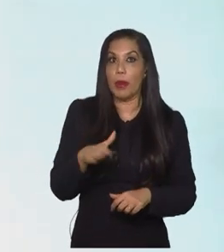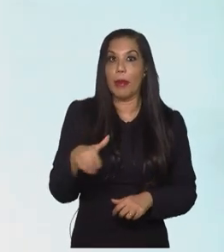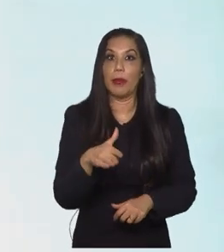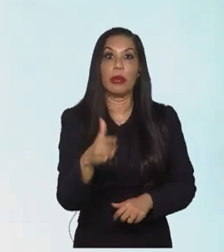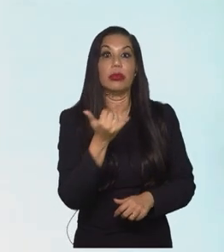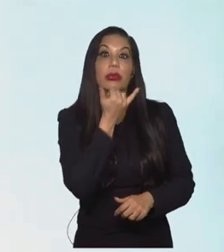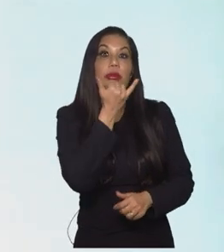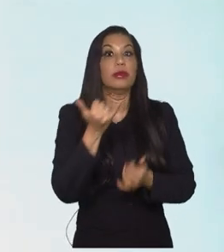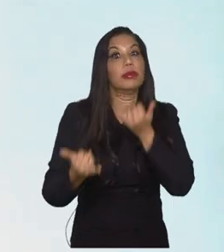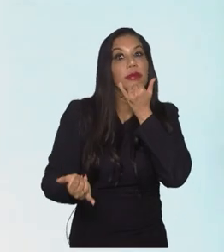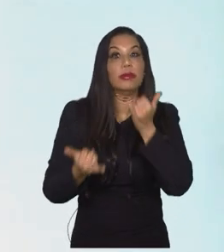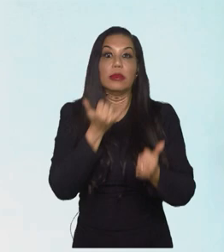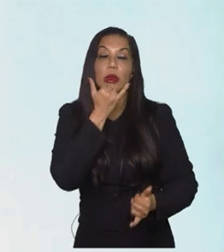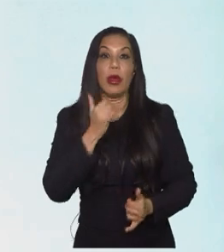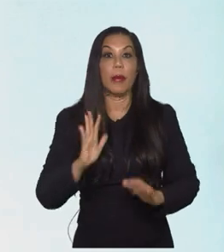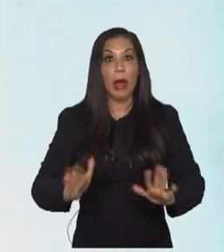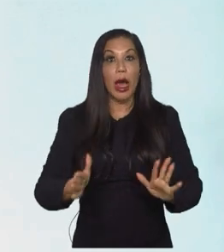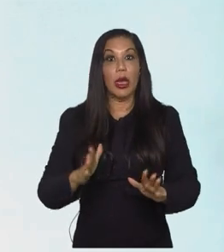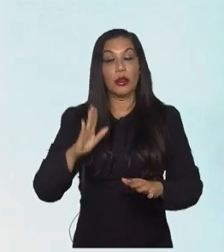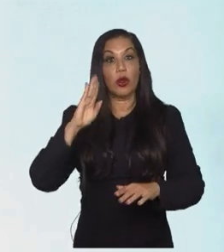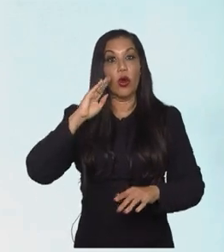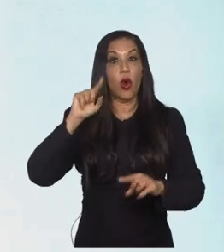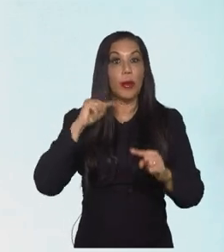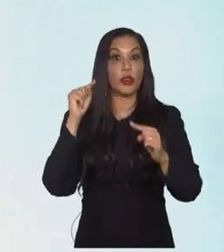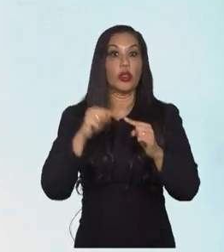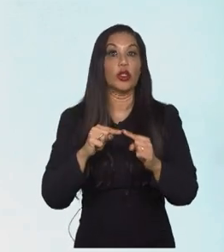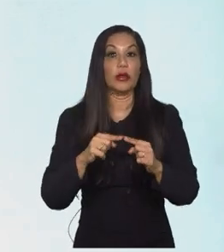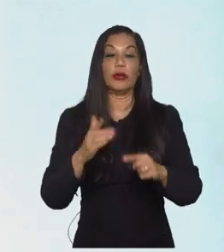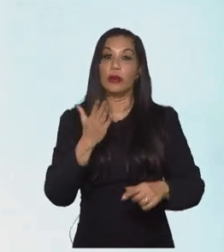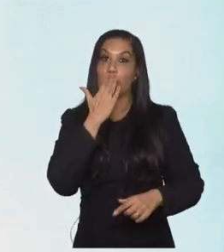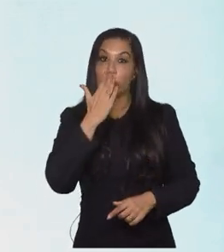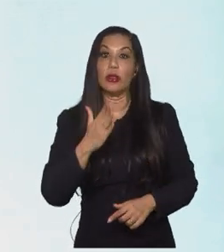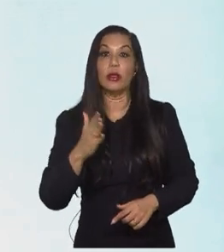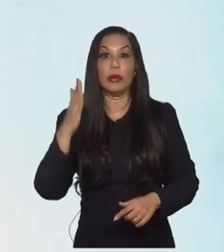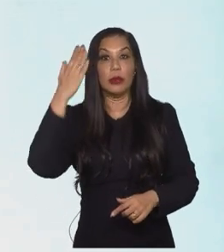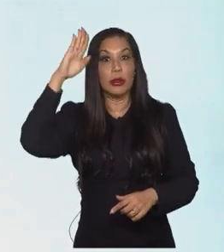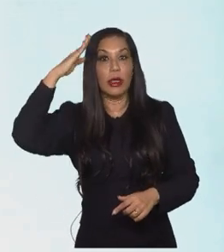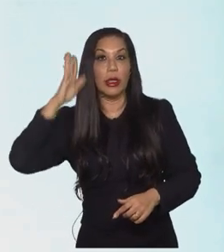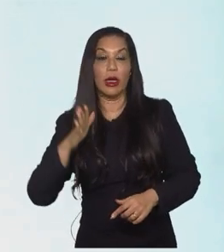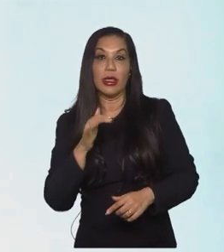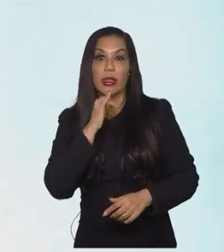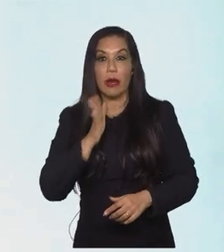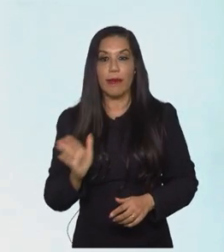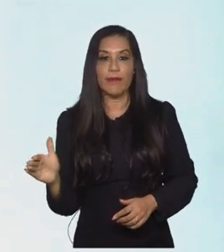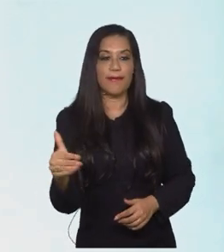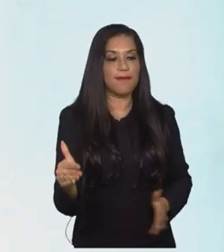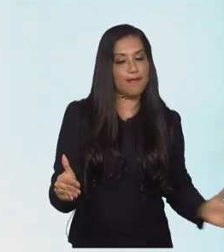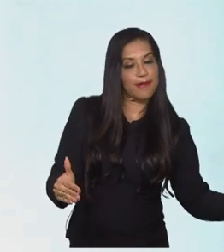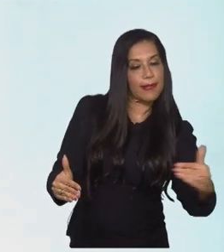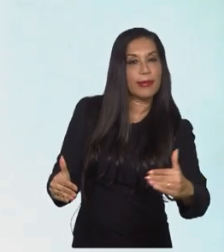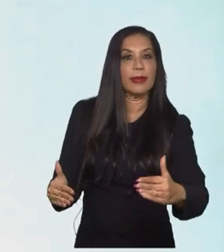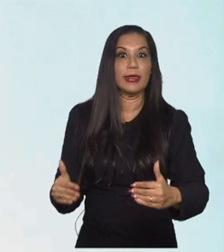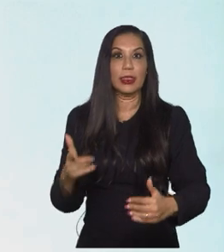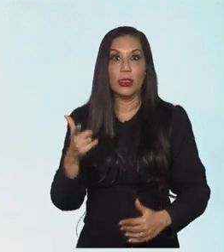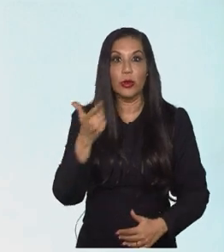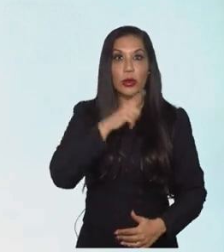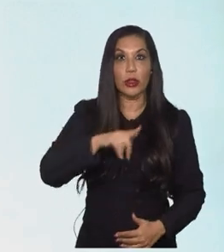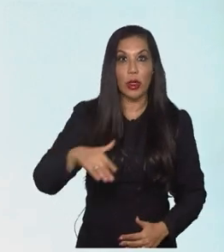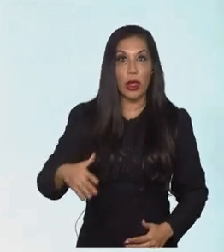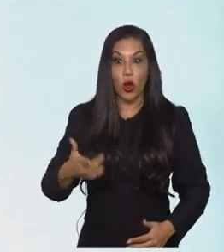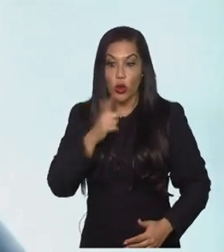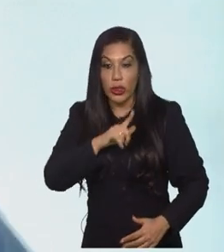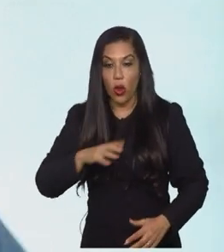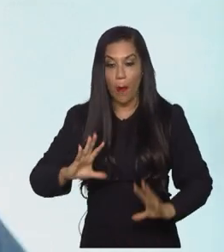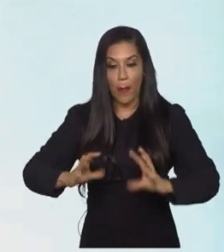da equipe da Irlanda, basicamente, vai ser negar espaços e, quando recuperar a bola, acelerar o mais